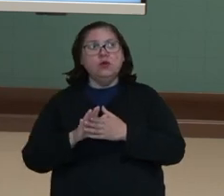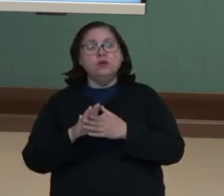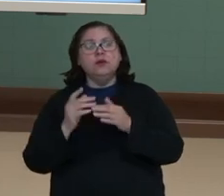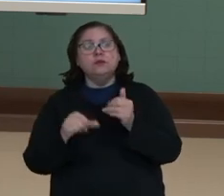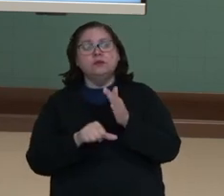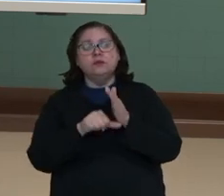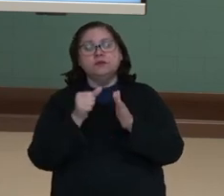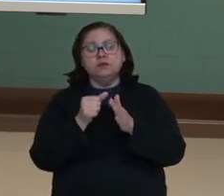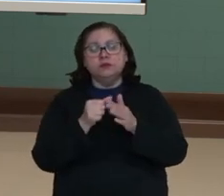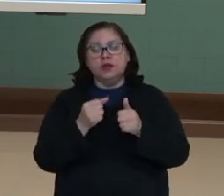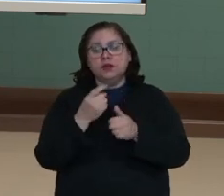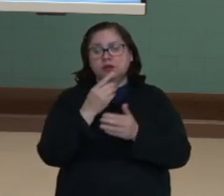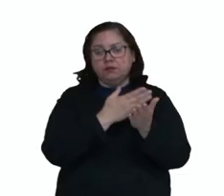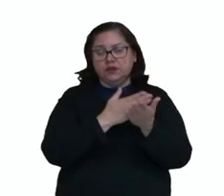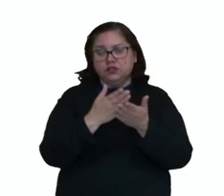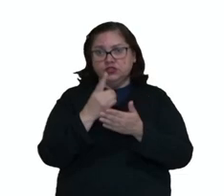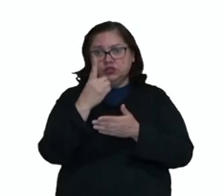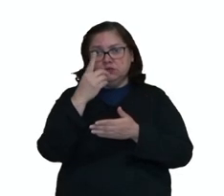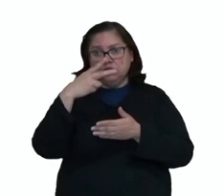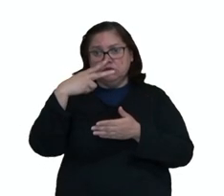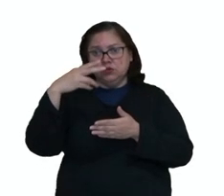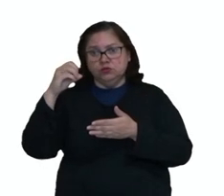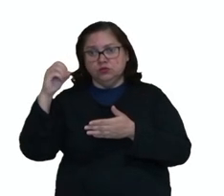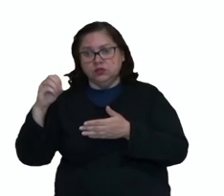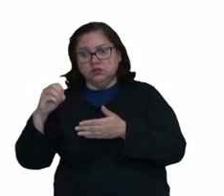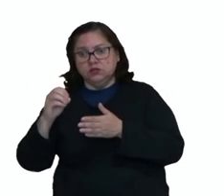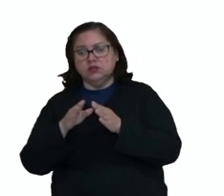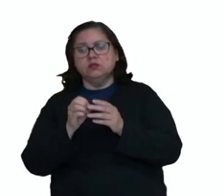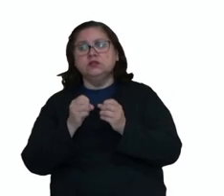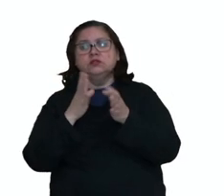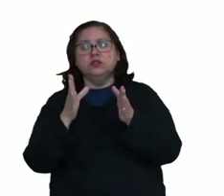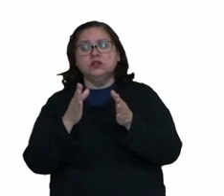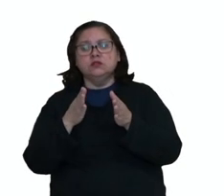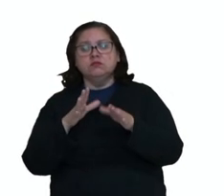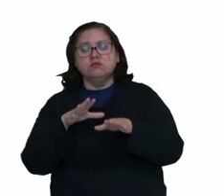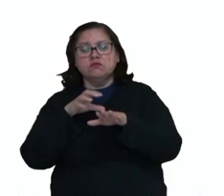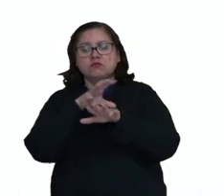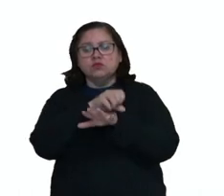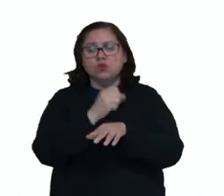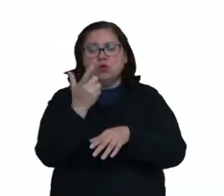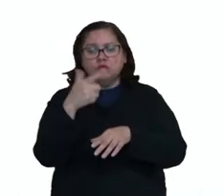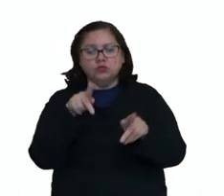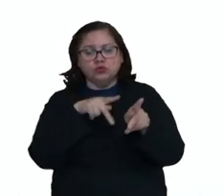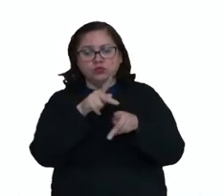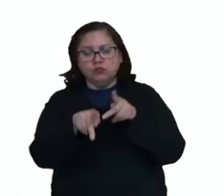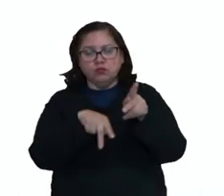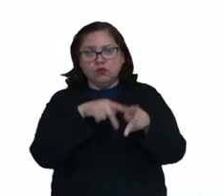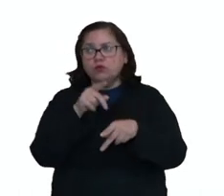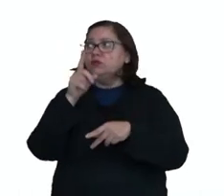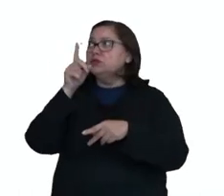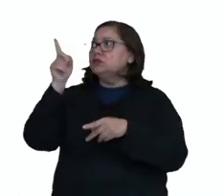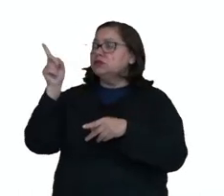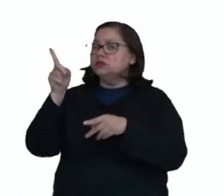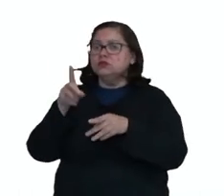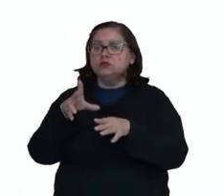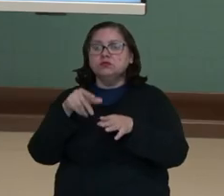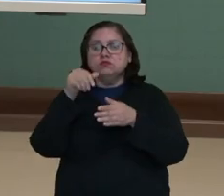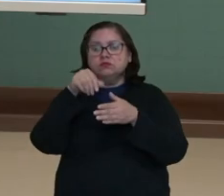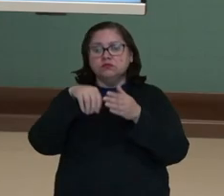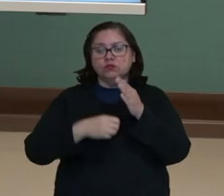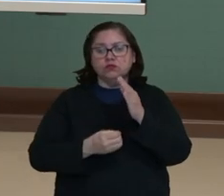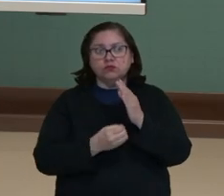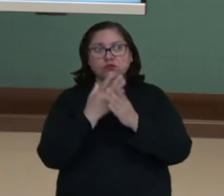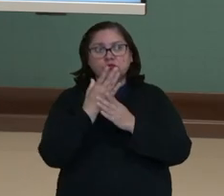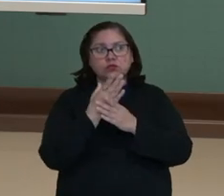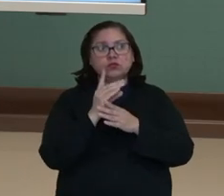Ocorre, a partir de 1200 também, uma chamada diáspora grega, uma invasão com outros povos, como os Dórios, Jônios e Eólios, que vão fundar, inclusive,